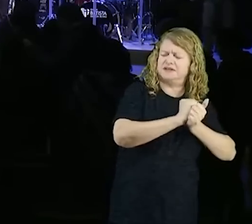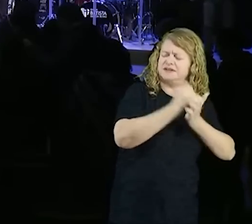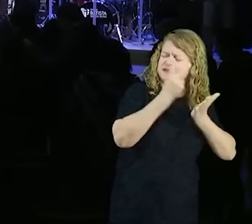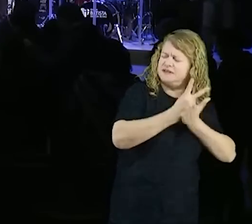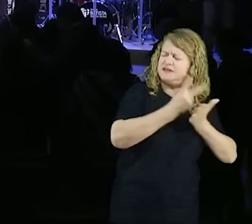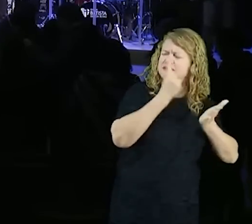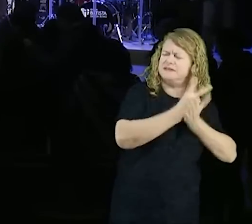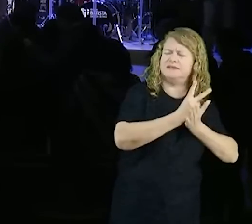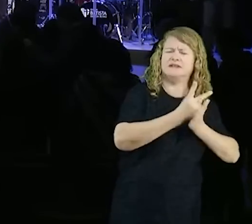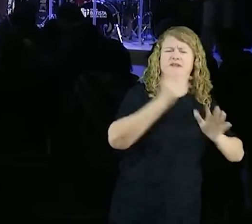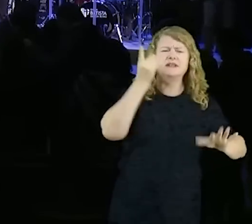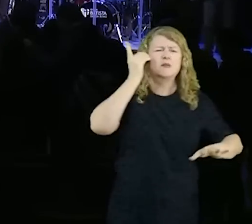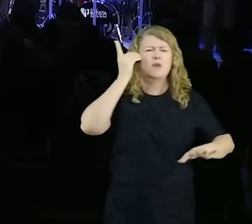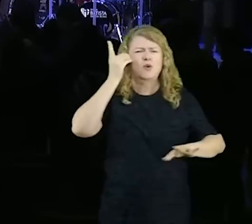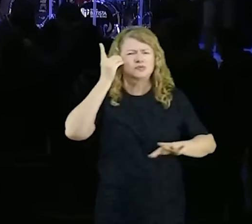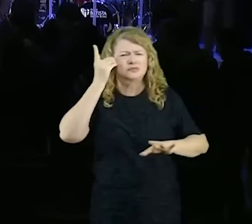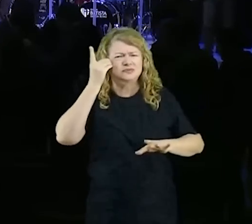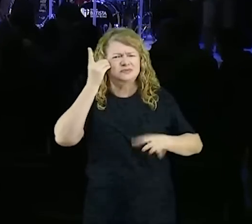são espíritos imundos que,